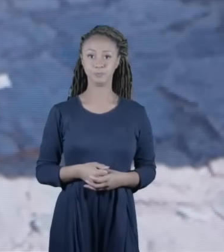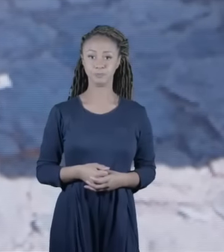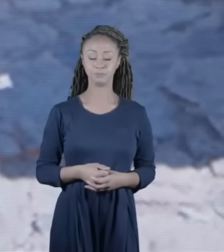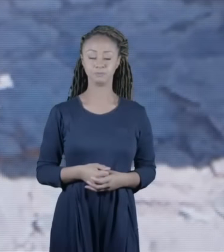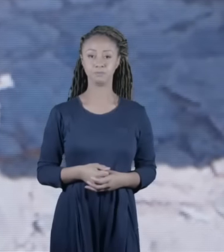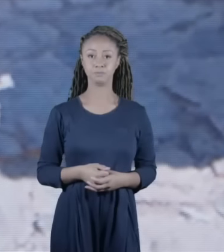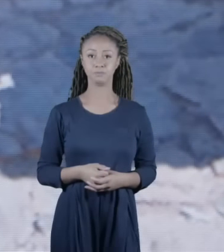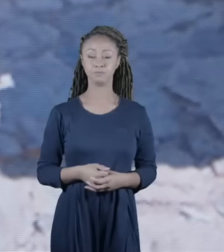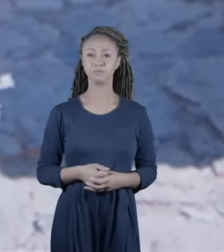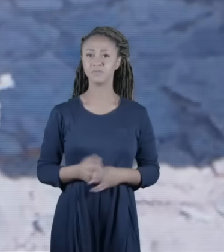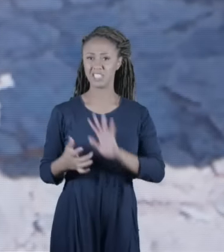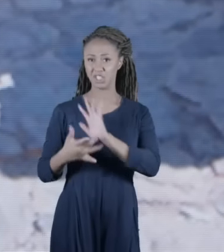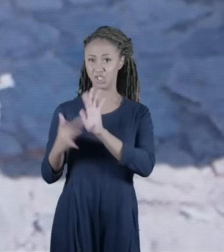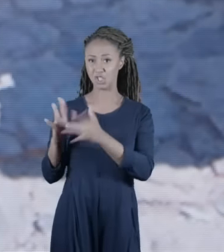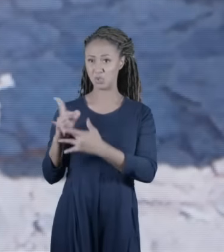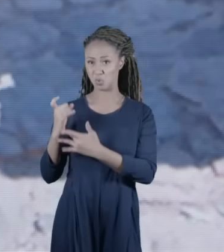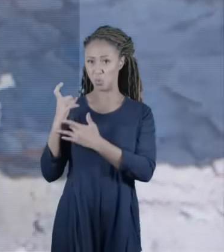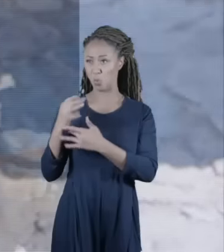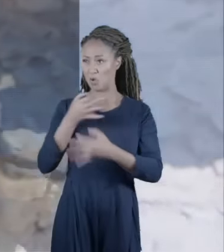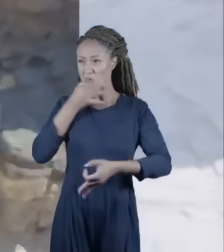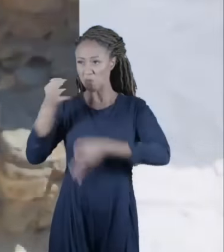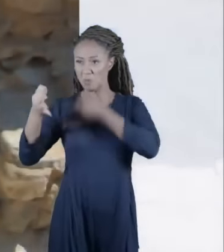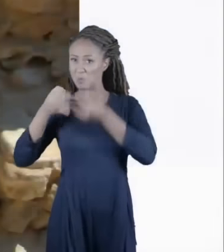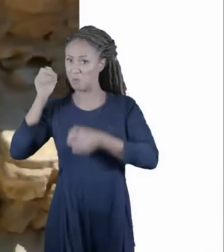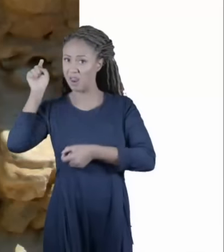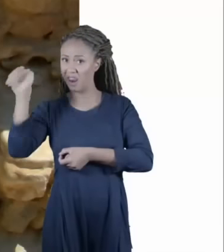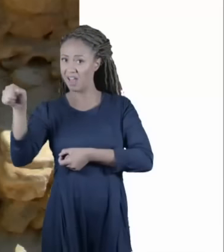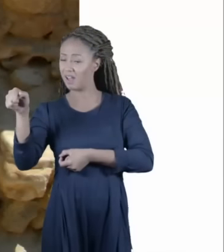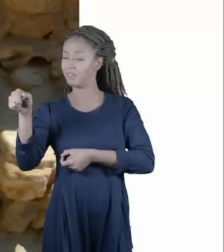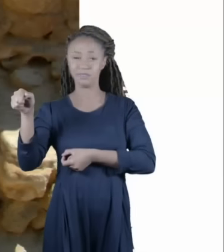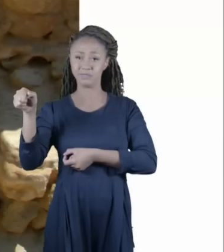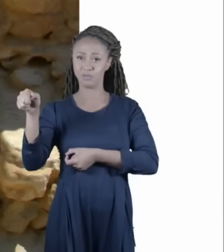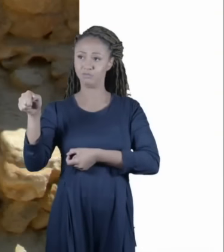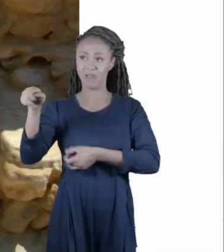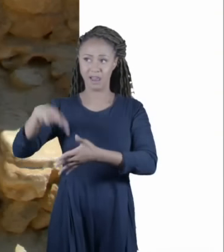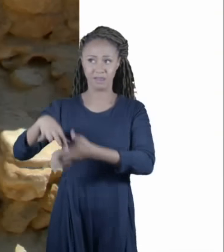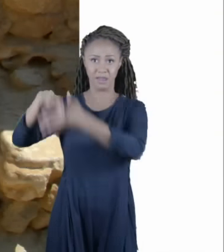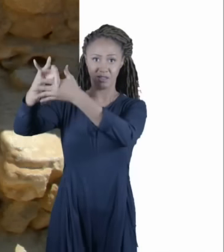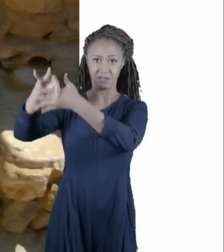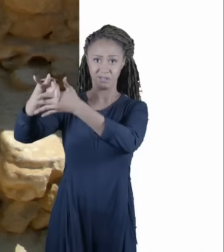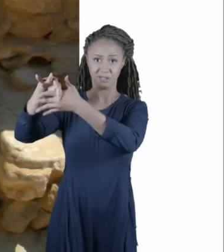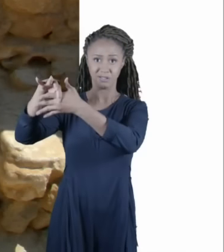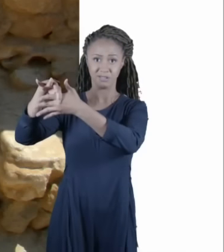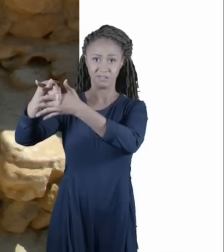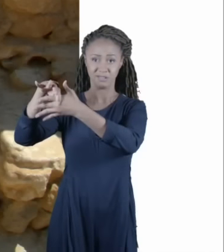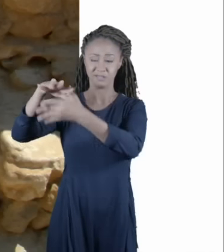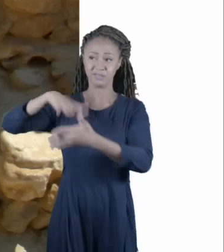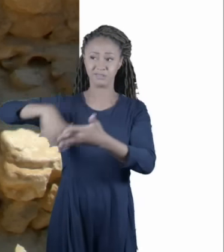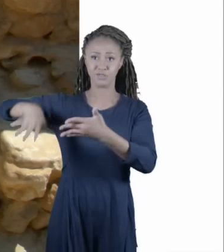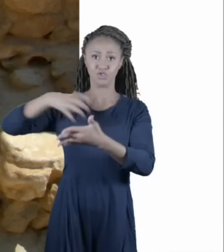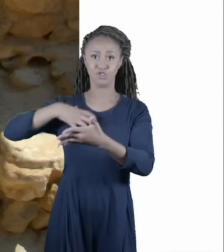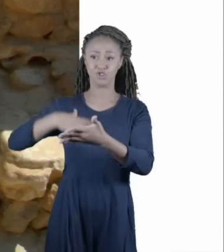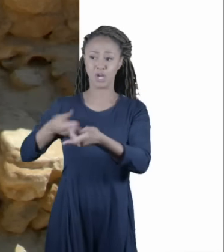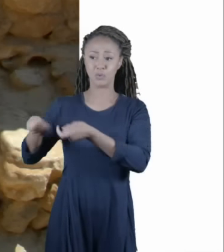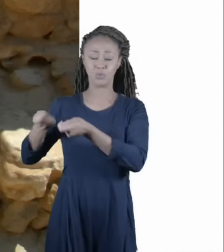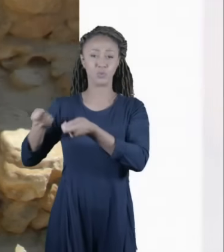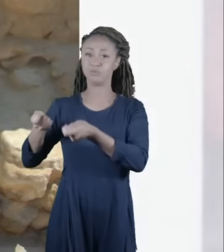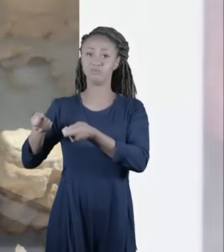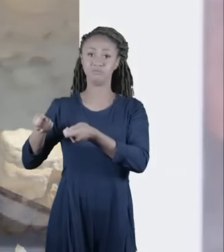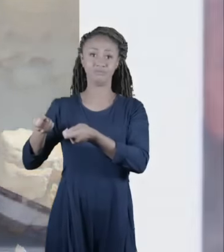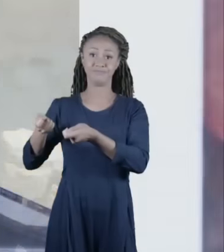e ele não era o único a criticar o templo de Jerusalém ou melhor dizendo a criticar como o templo de Jerusalém estava sendo